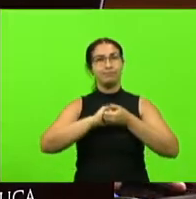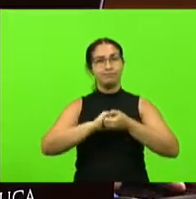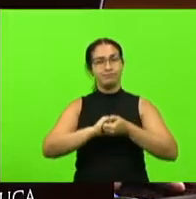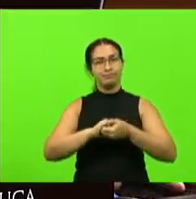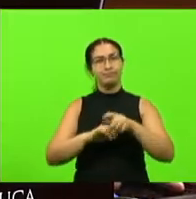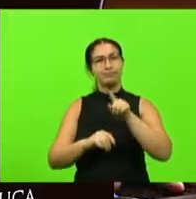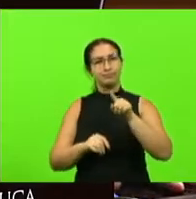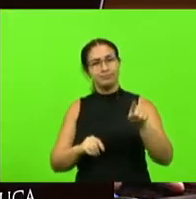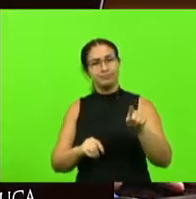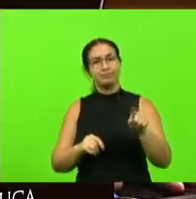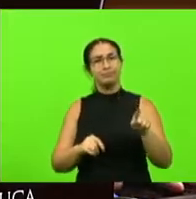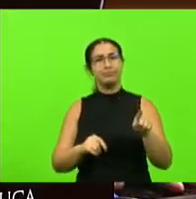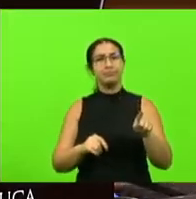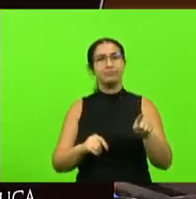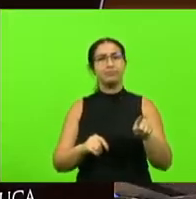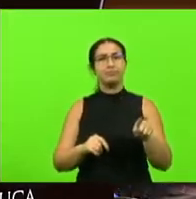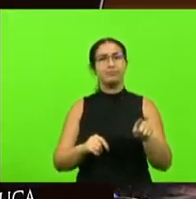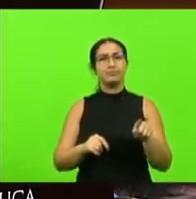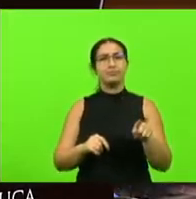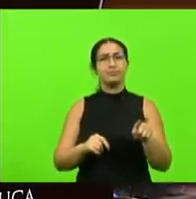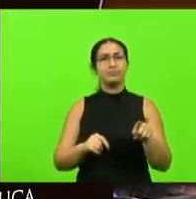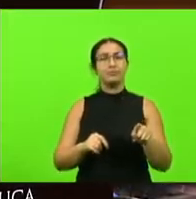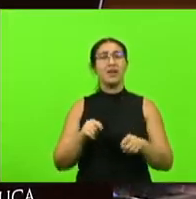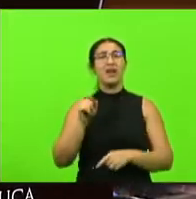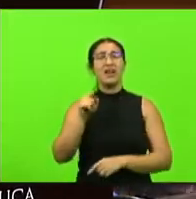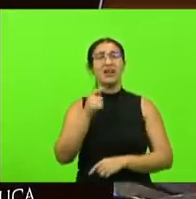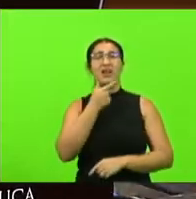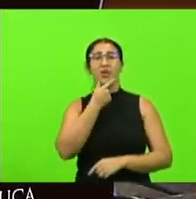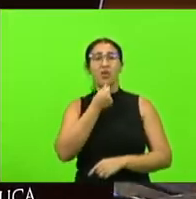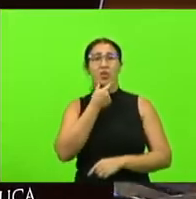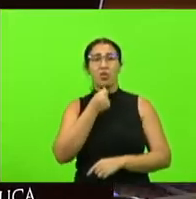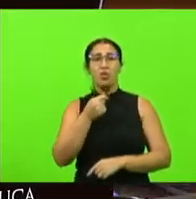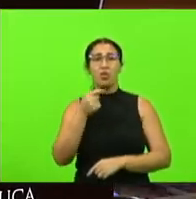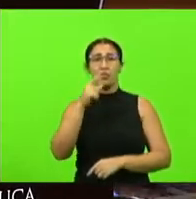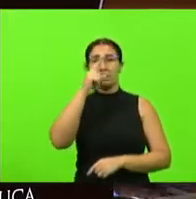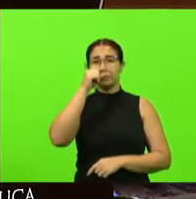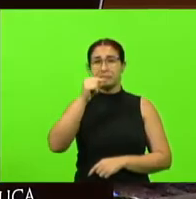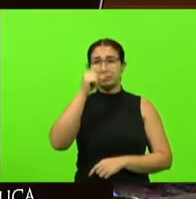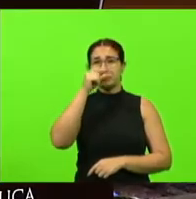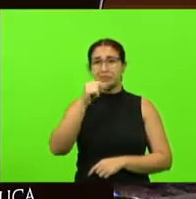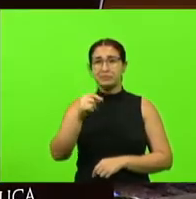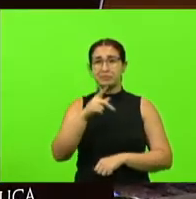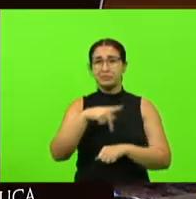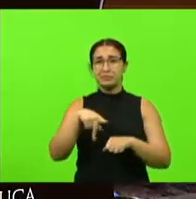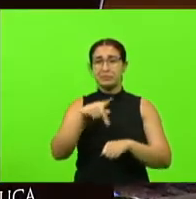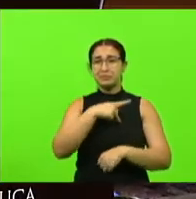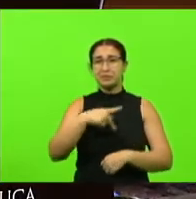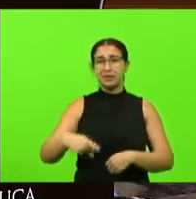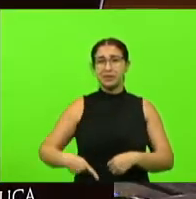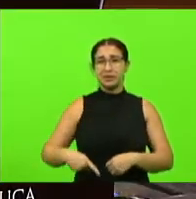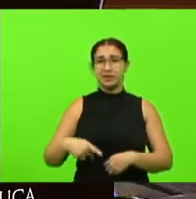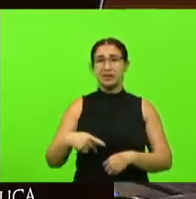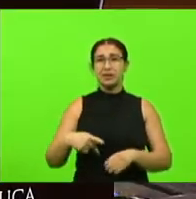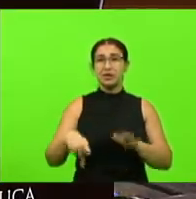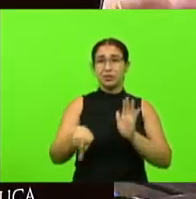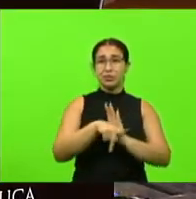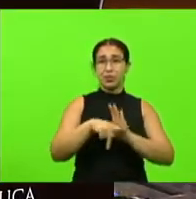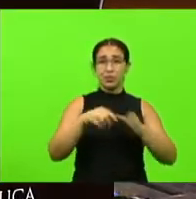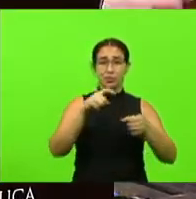viva a Croácia o time para mim não passa de um psicopata desde a época que era do KGB né então